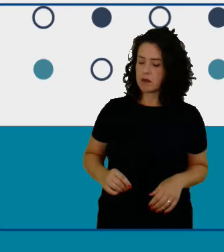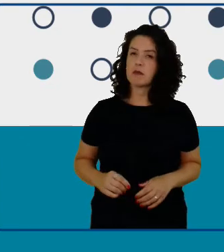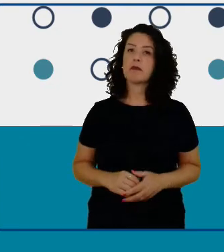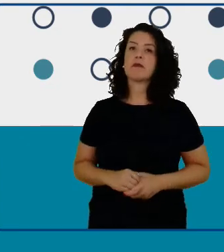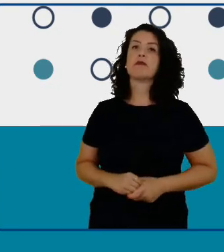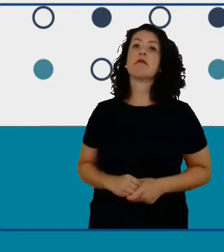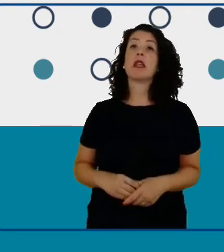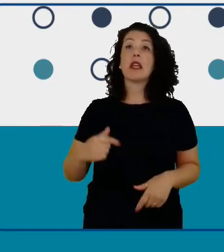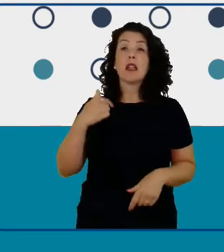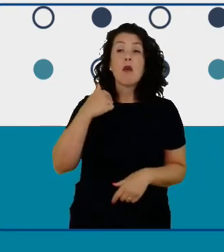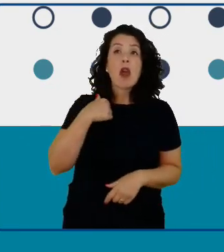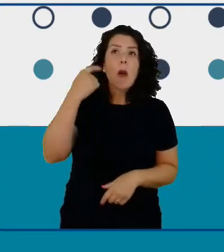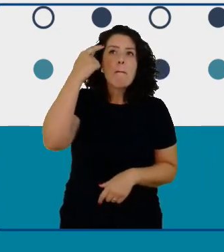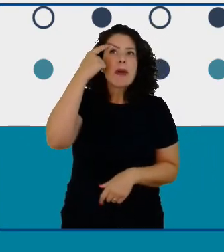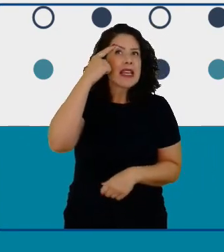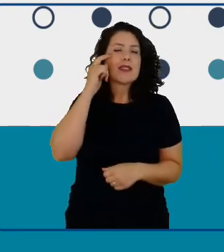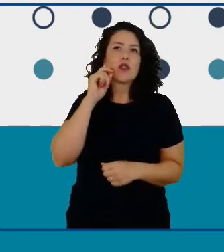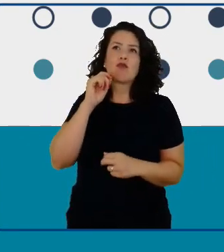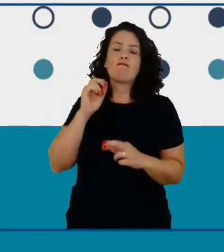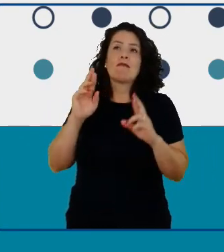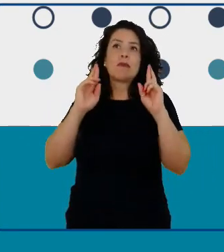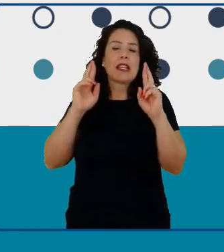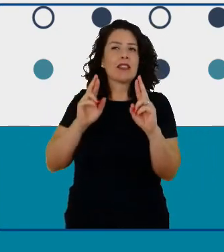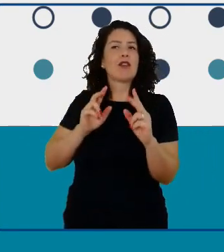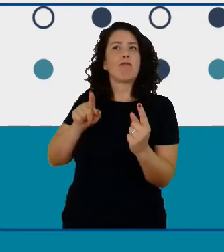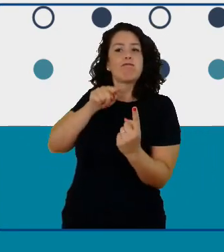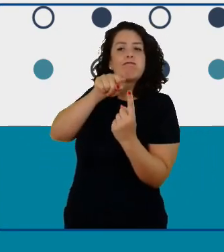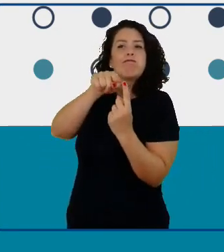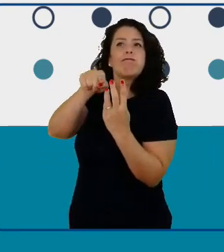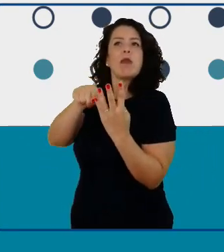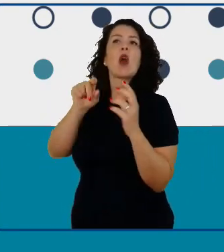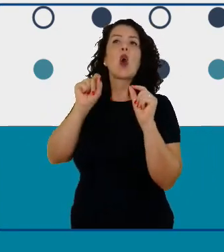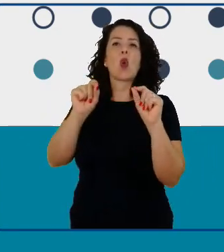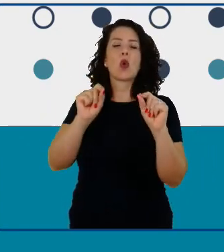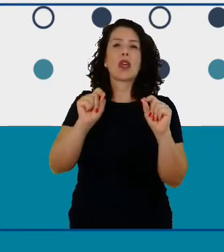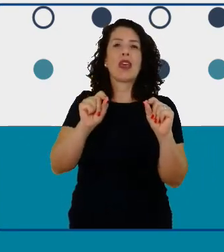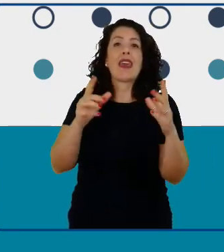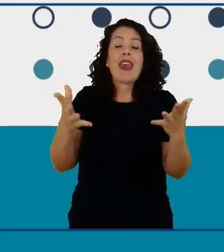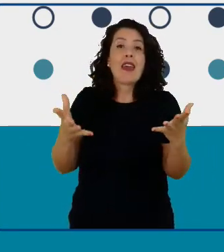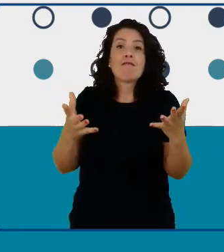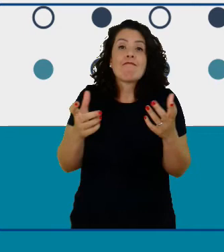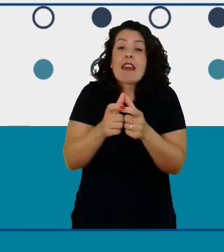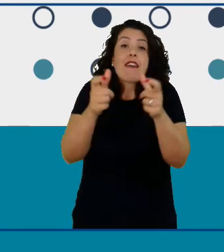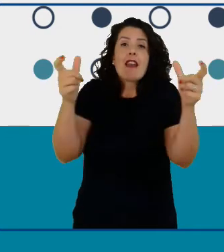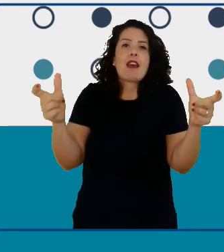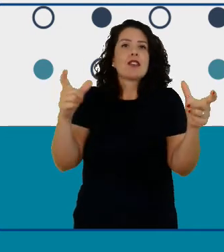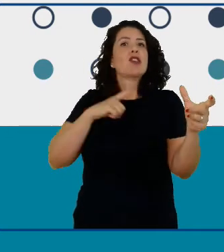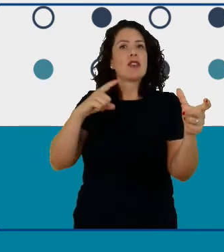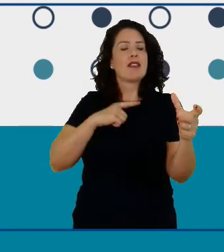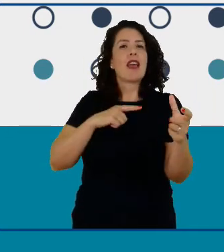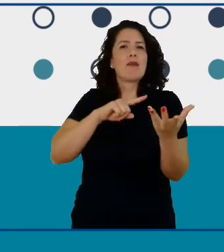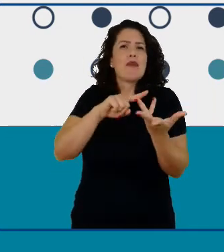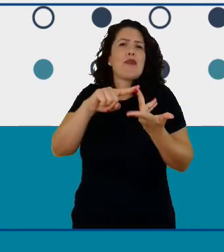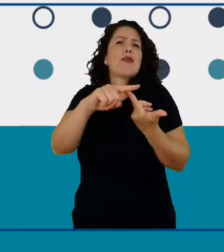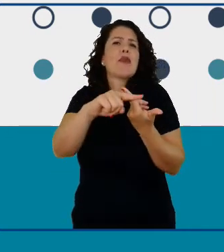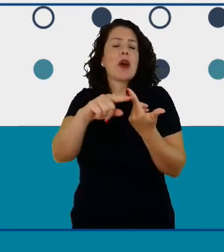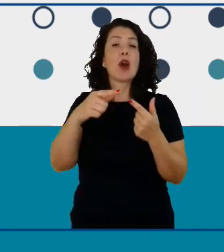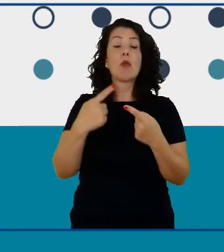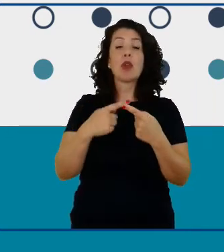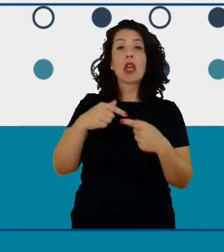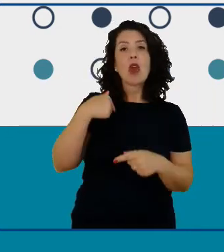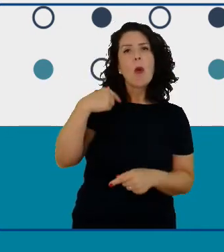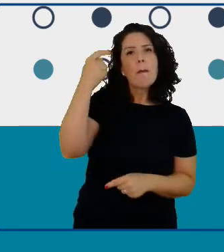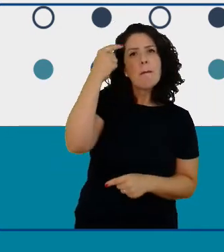expectativas que eu vejo de possibilidades são muito muito grande porque eu penso eu tive a oportunidade de ver